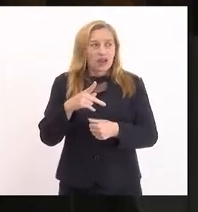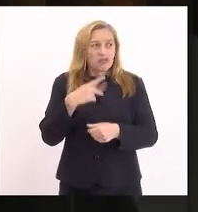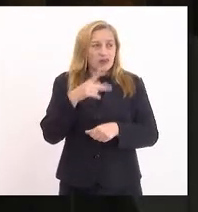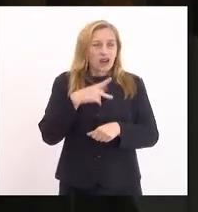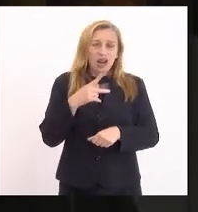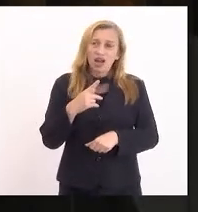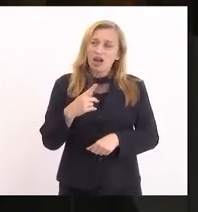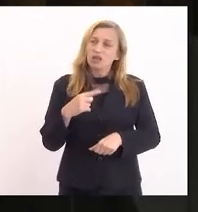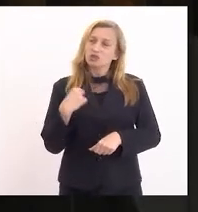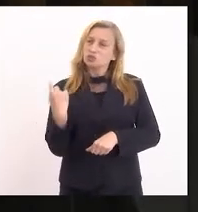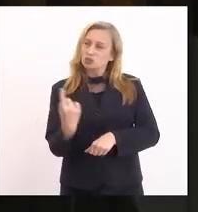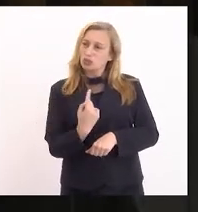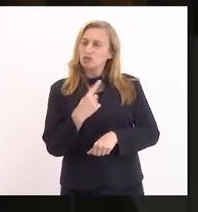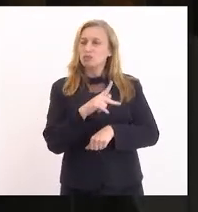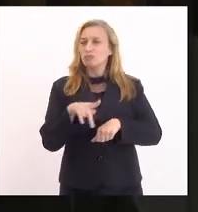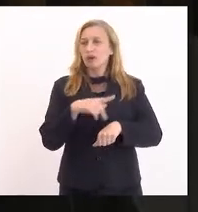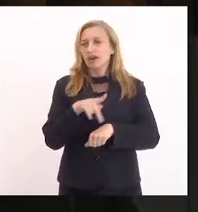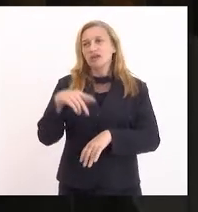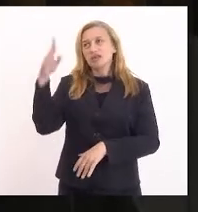o Brasil.